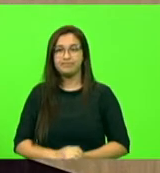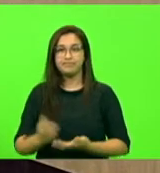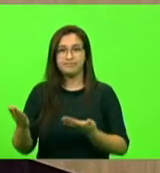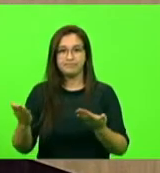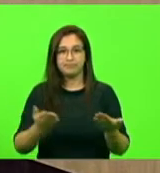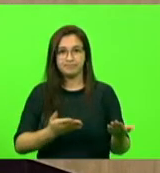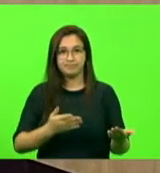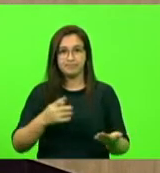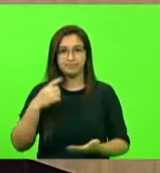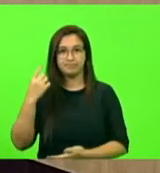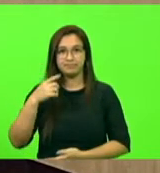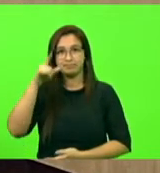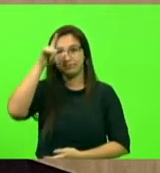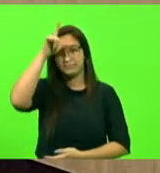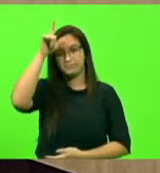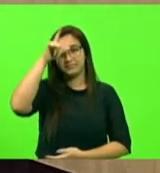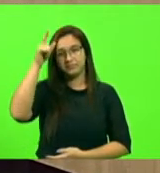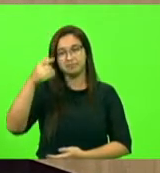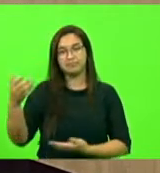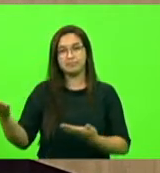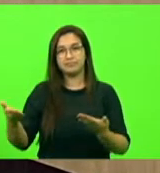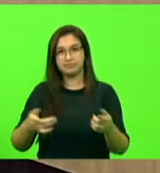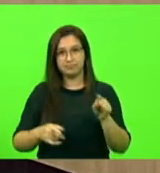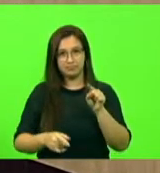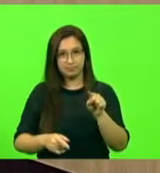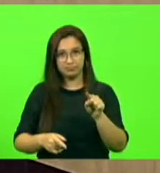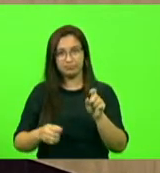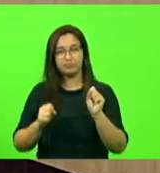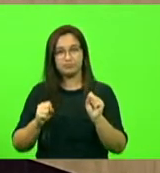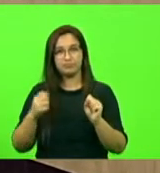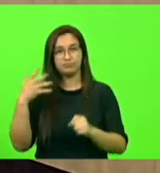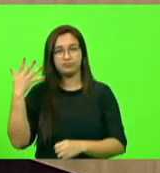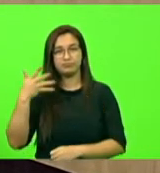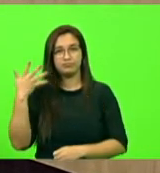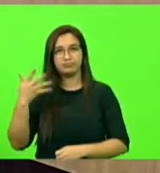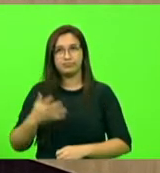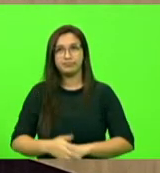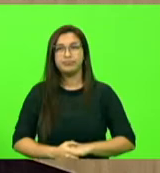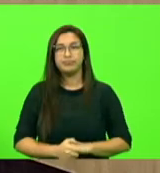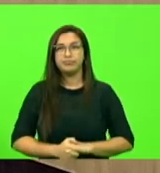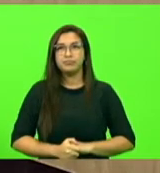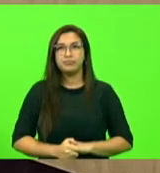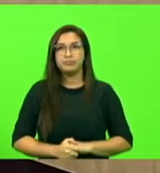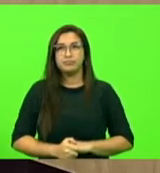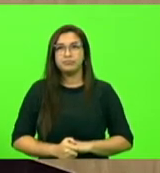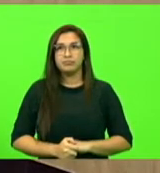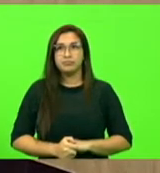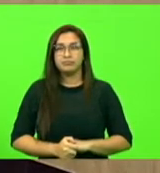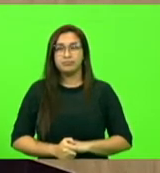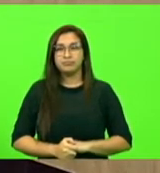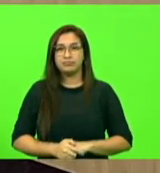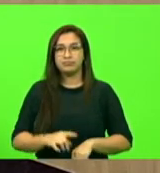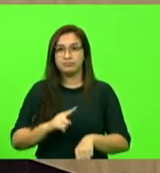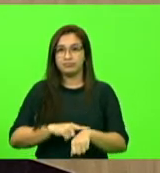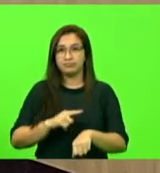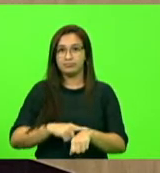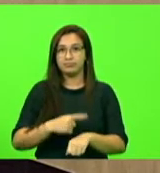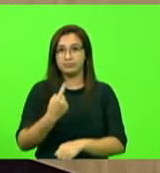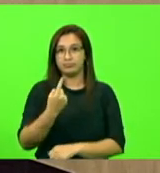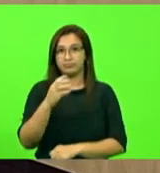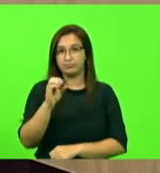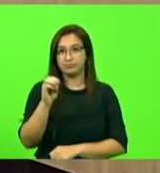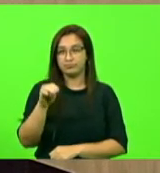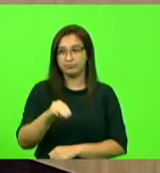Deputado Sargento Lima, Vossa Excelência está com a palavra e explicações pessoais por até 10 minutos.